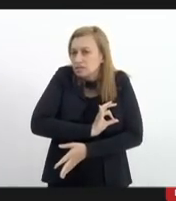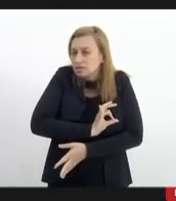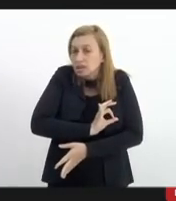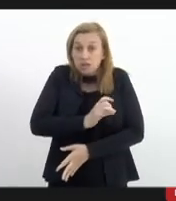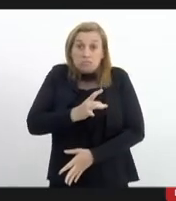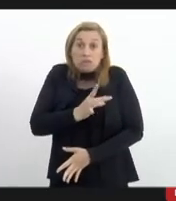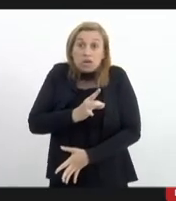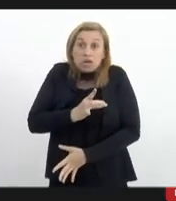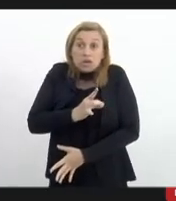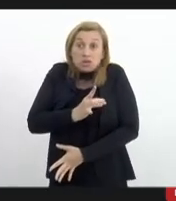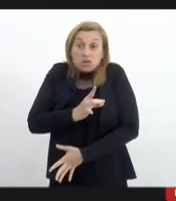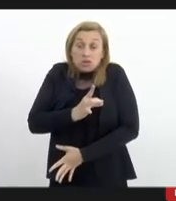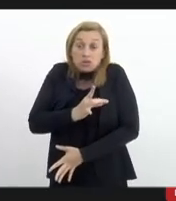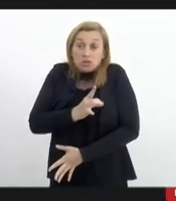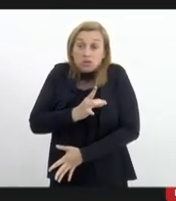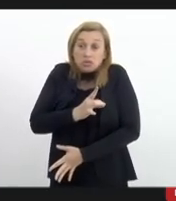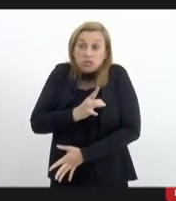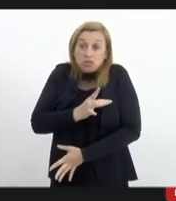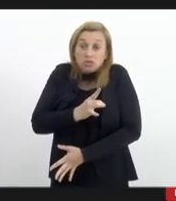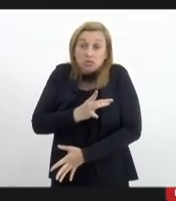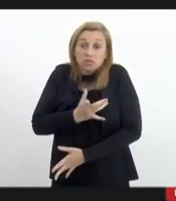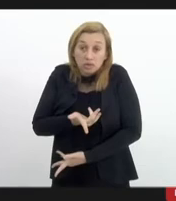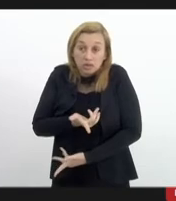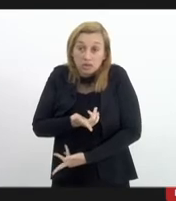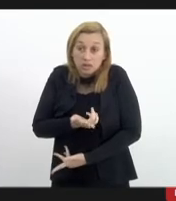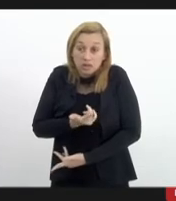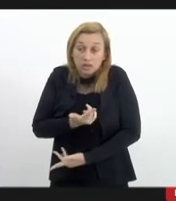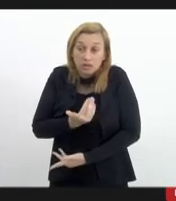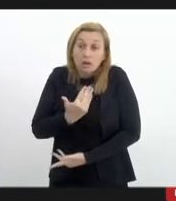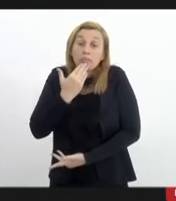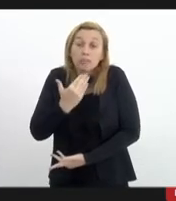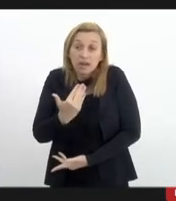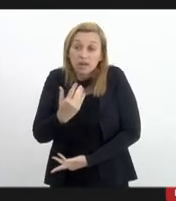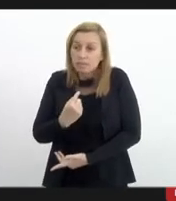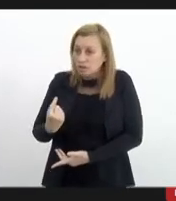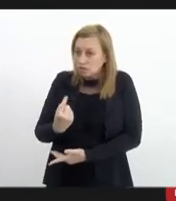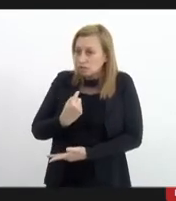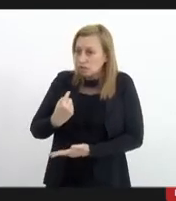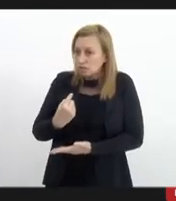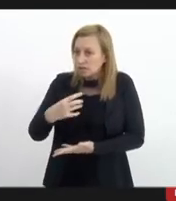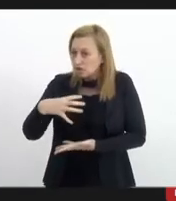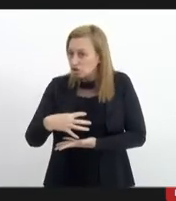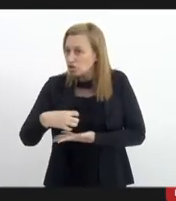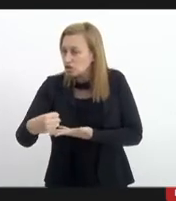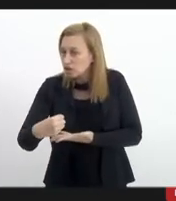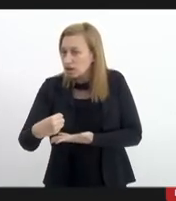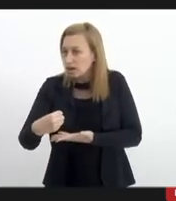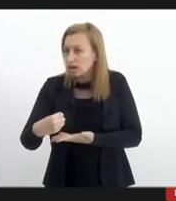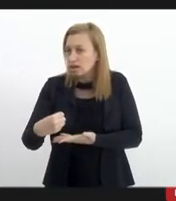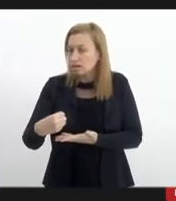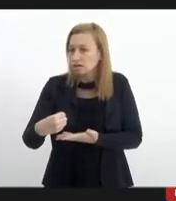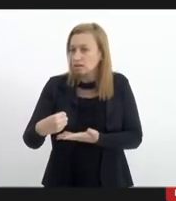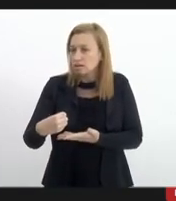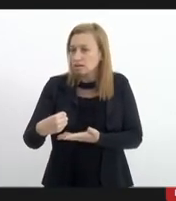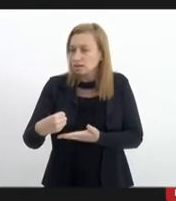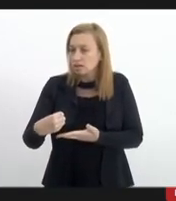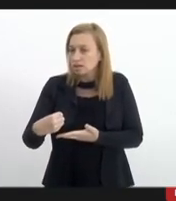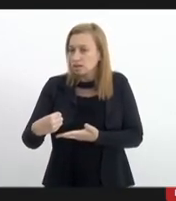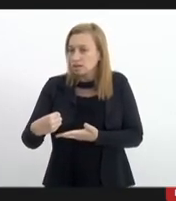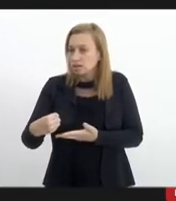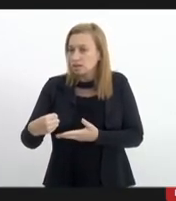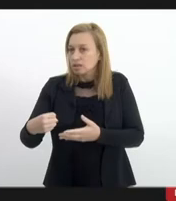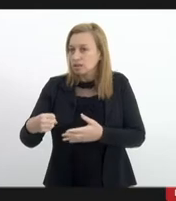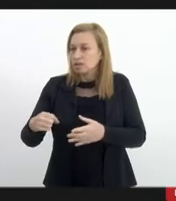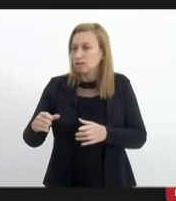medo né e pede para sair do front pede a gente para tirá-los do front e botar em qualquer lugar